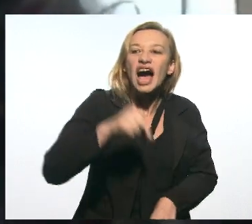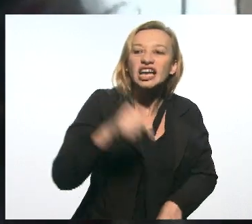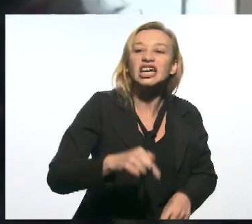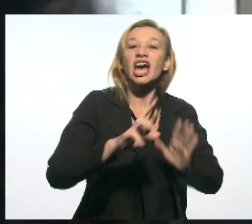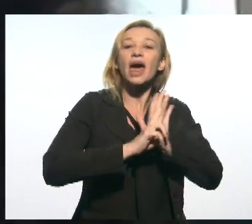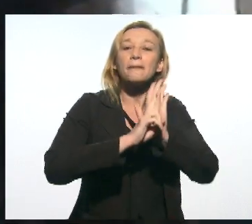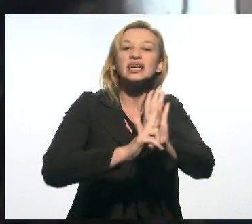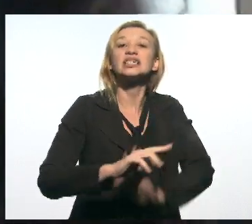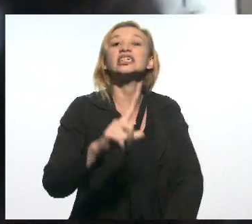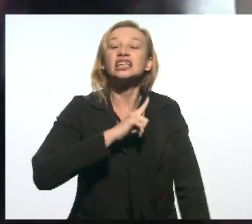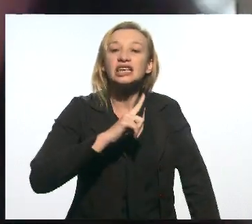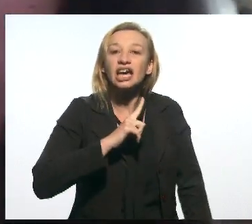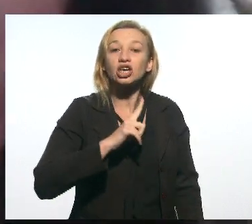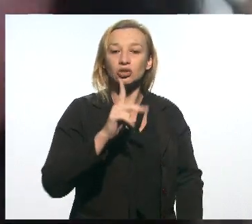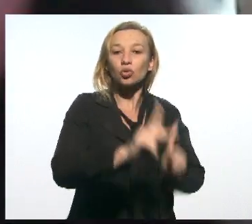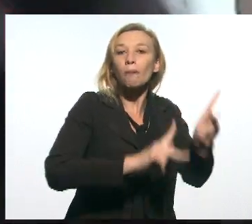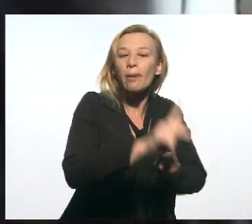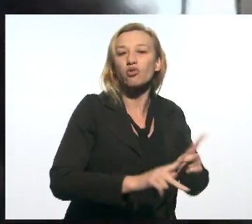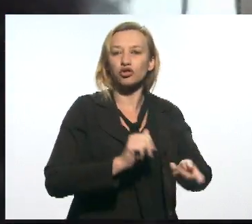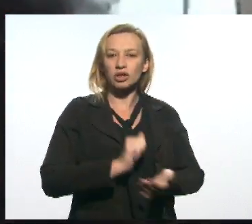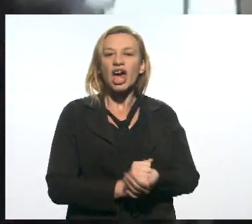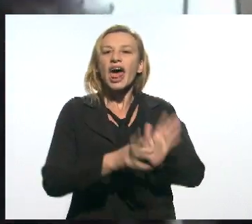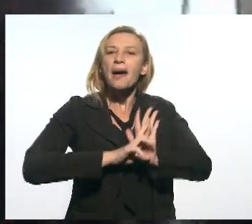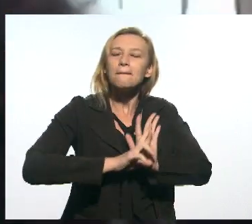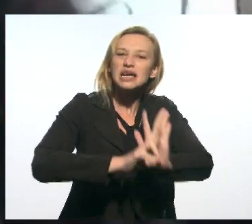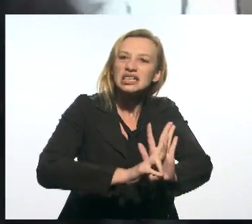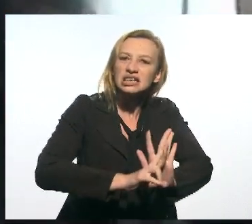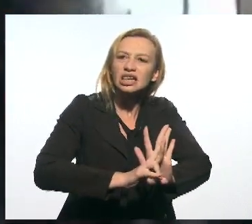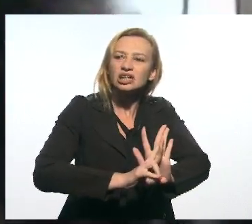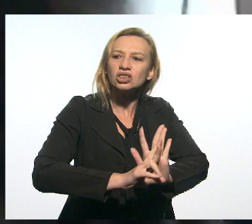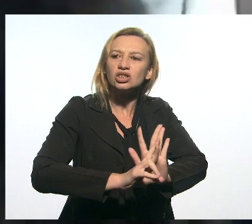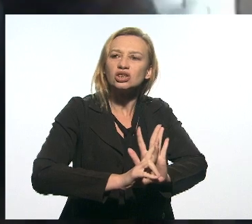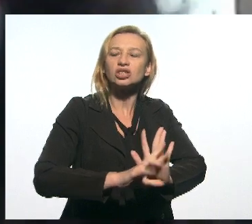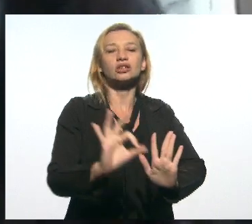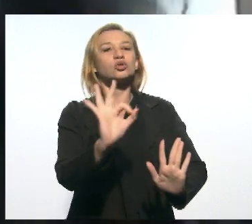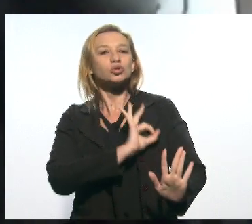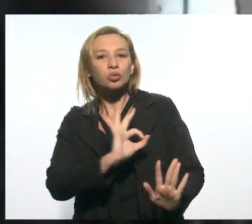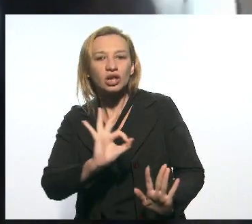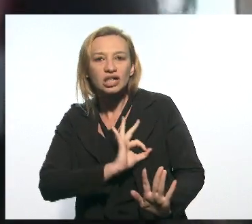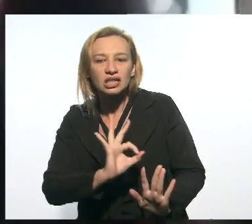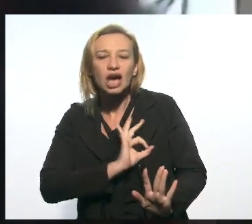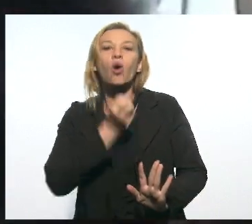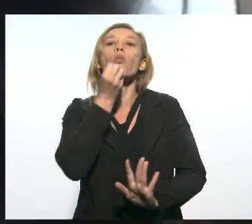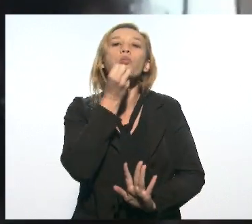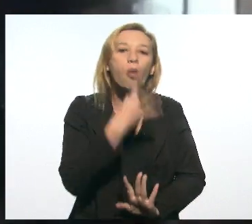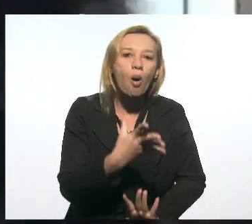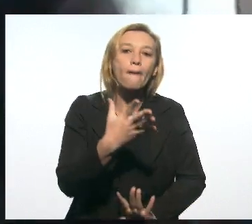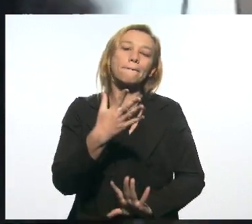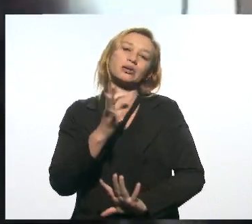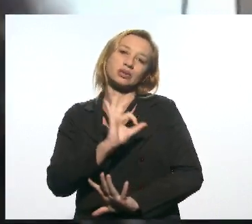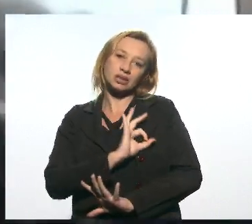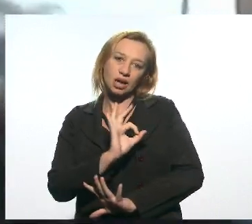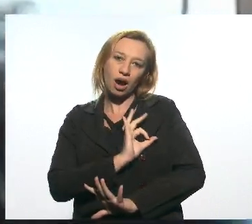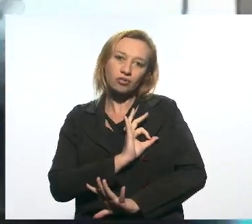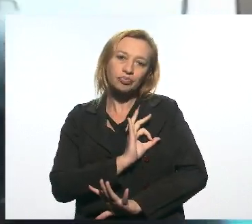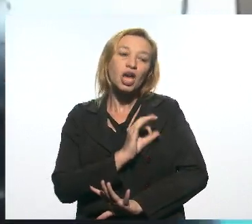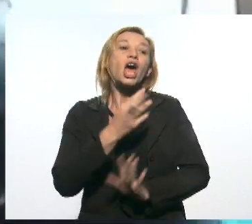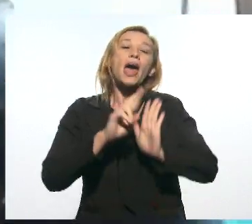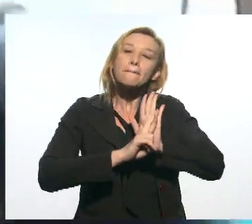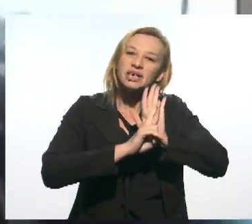representantes do povo. Representamos os policiais, os bons policiais, mas